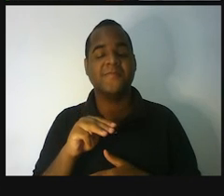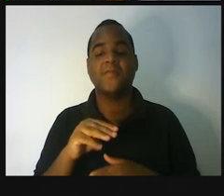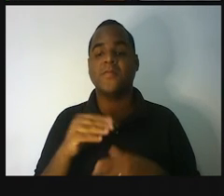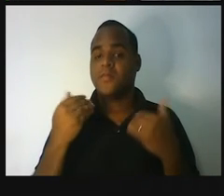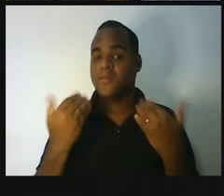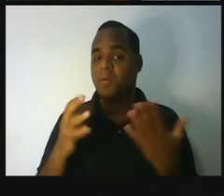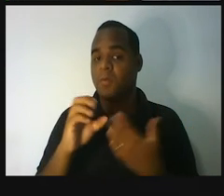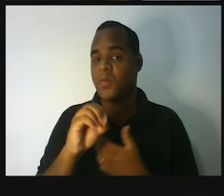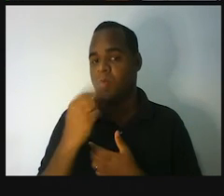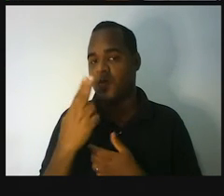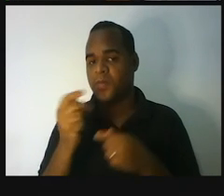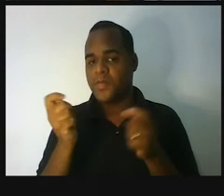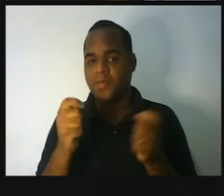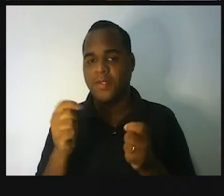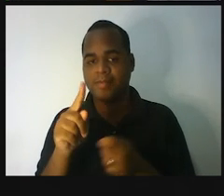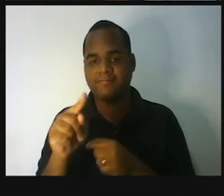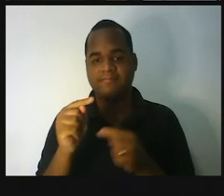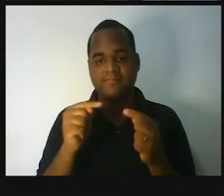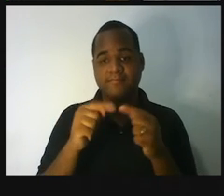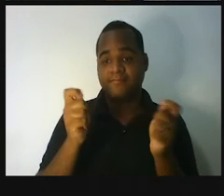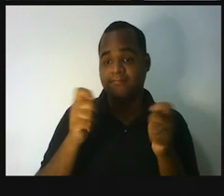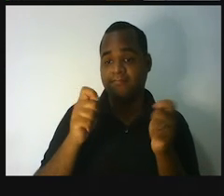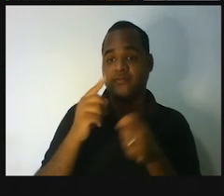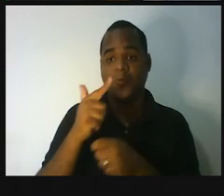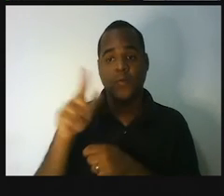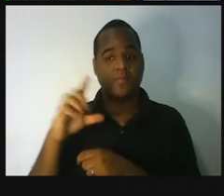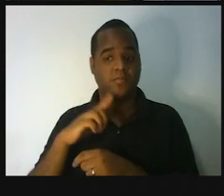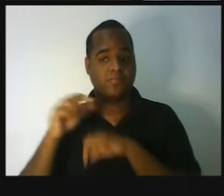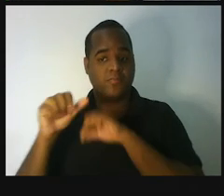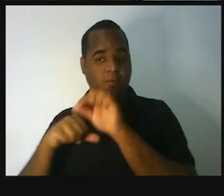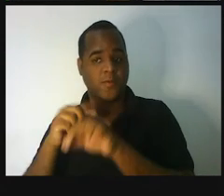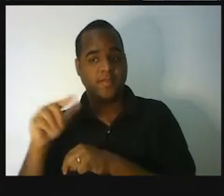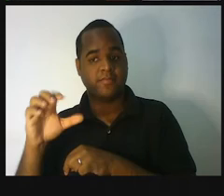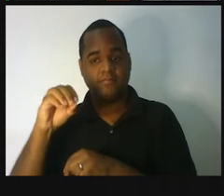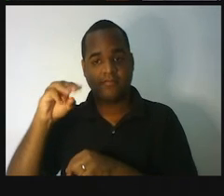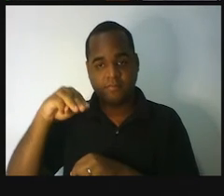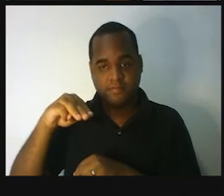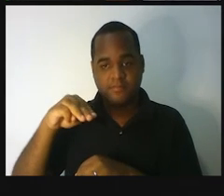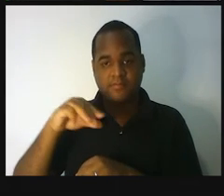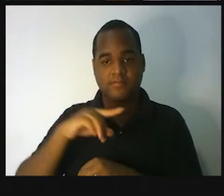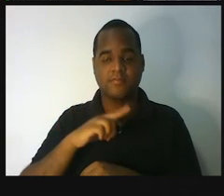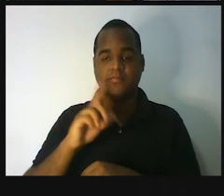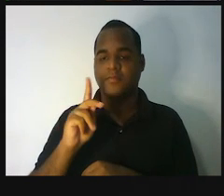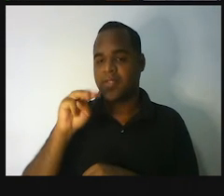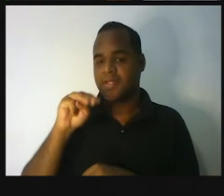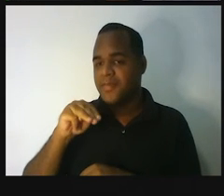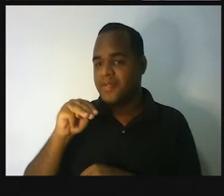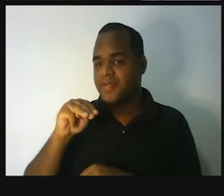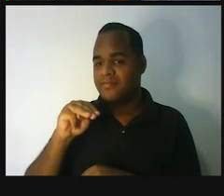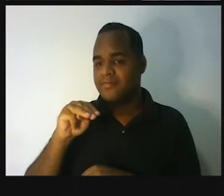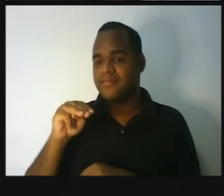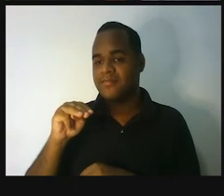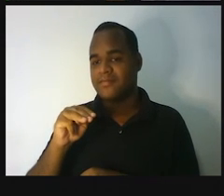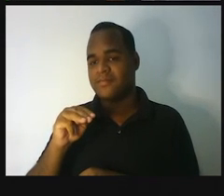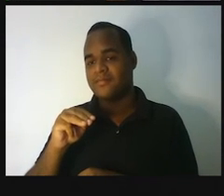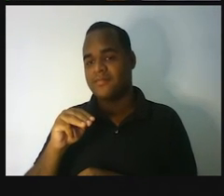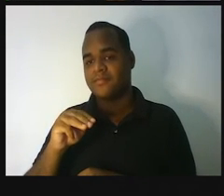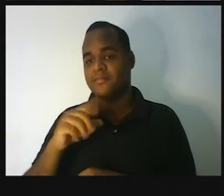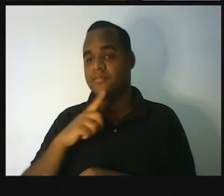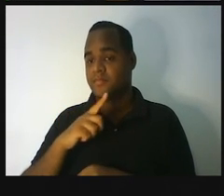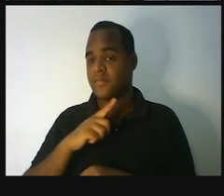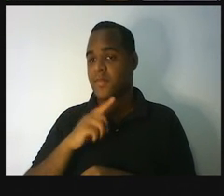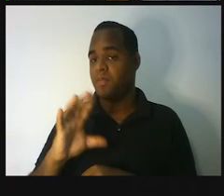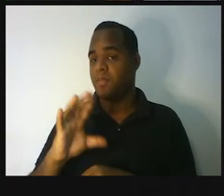a gente pode fazer como a gente acabou de fazer no outro. Dos centímetros até os quilômetros, aconteceram